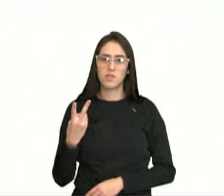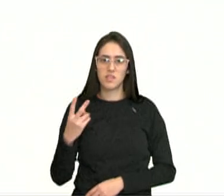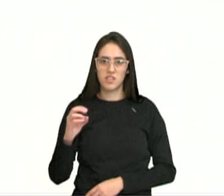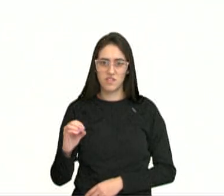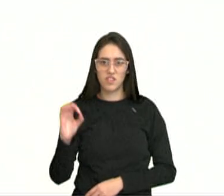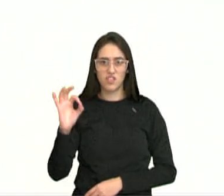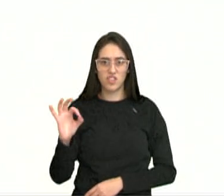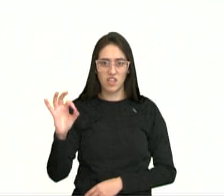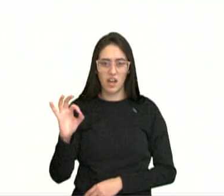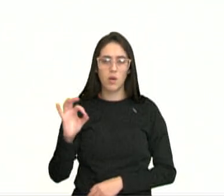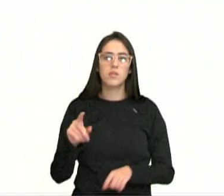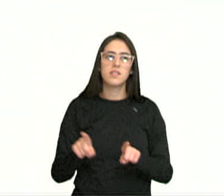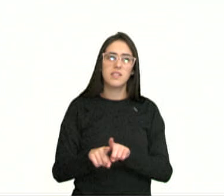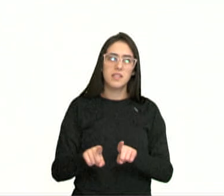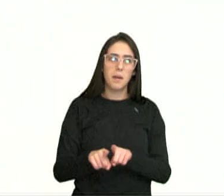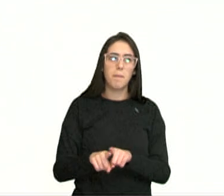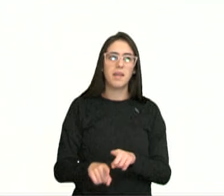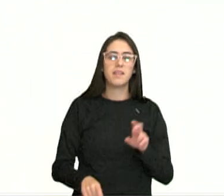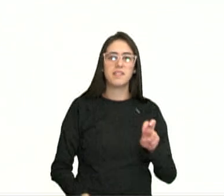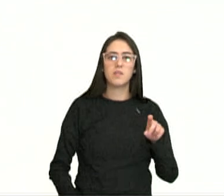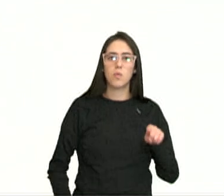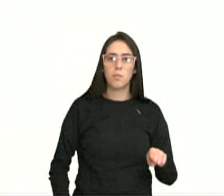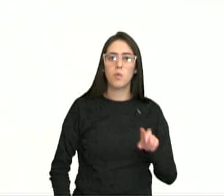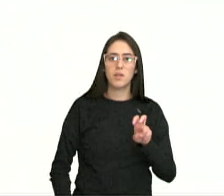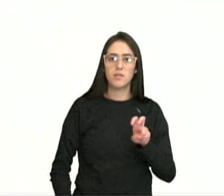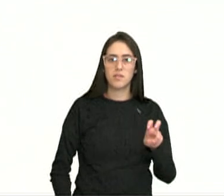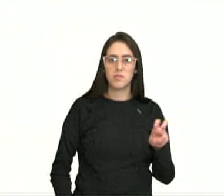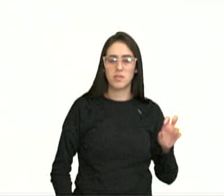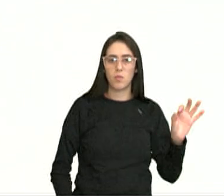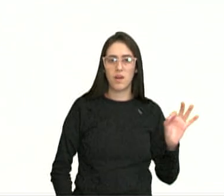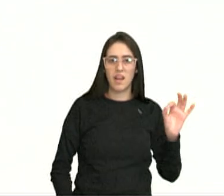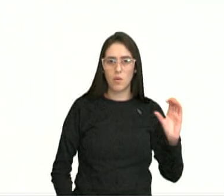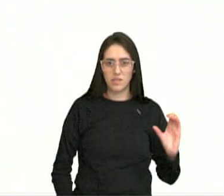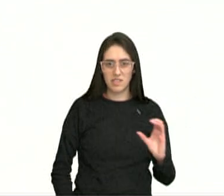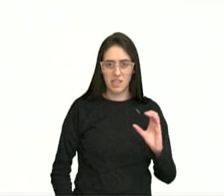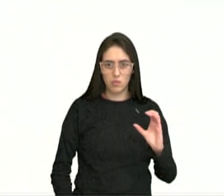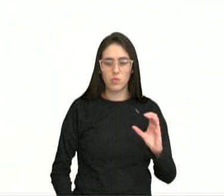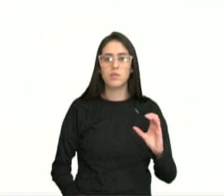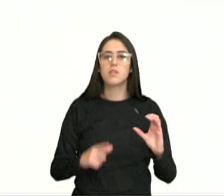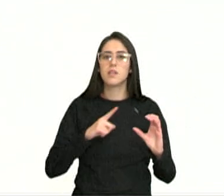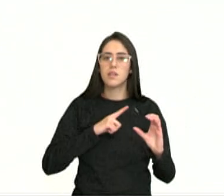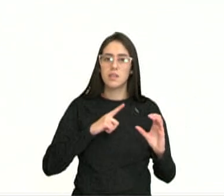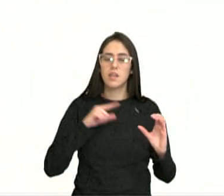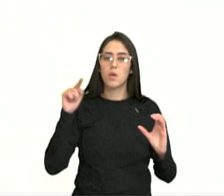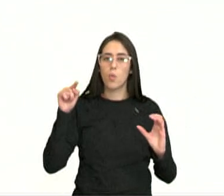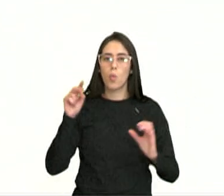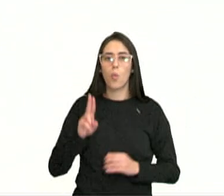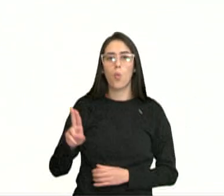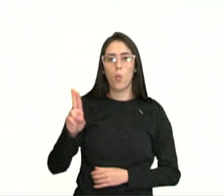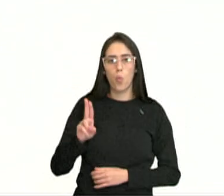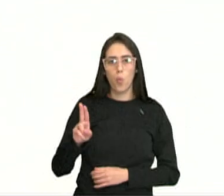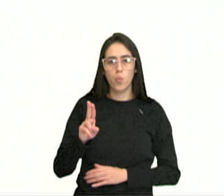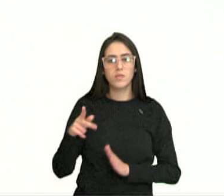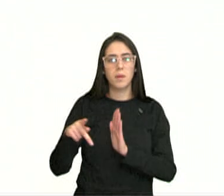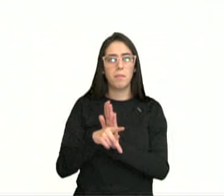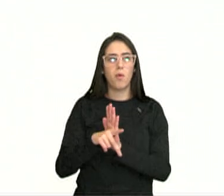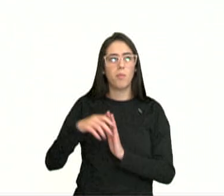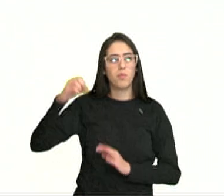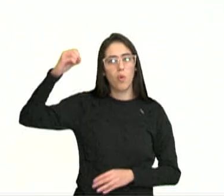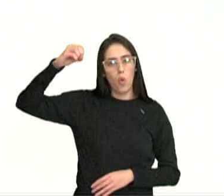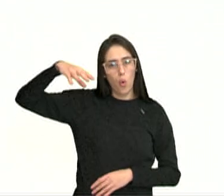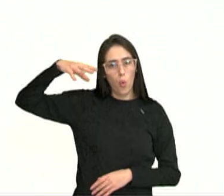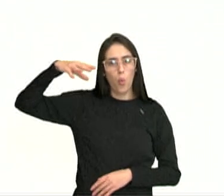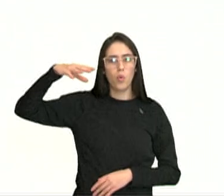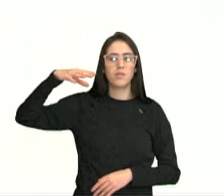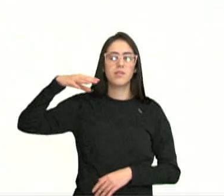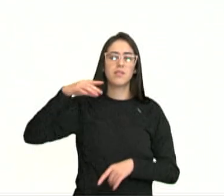.555 graus Celsius. Ele é muito utilizado como filamento aí nas lâmpadas incandescentes